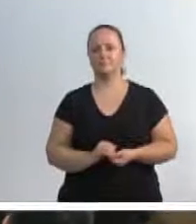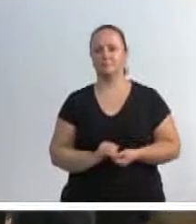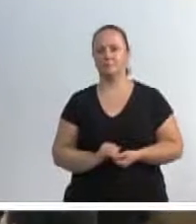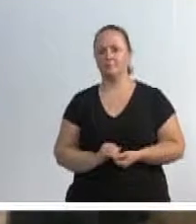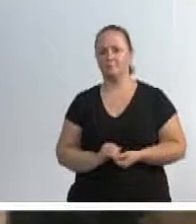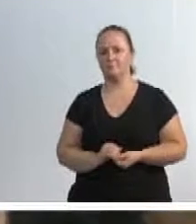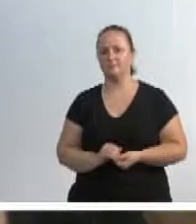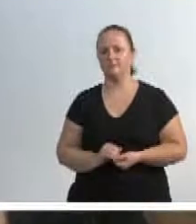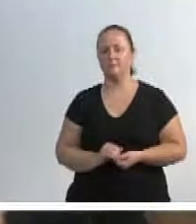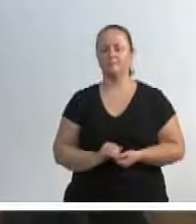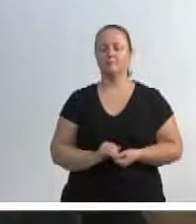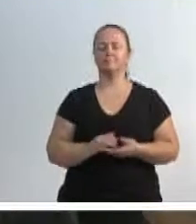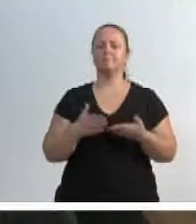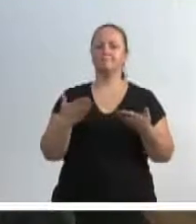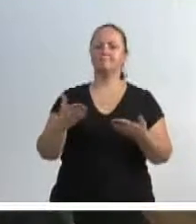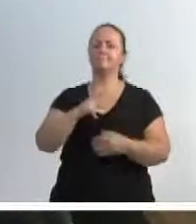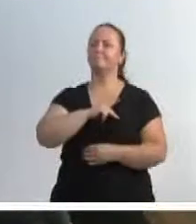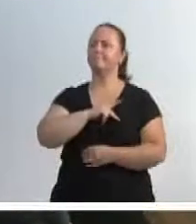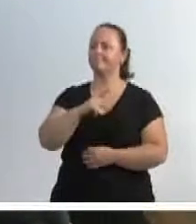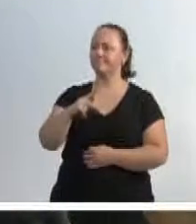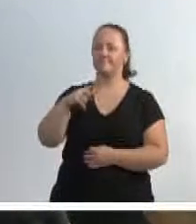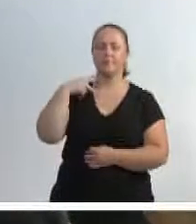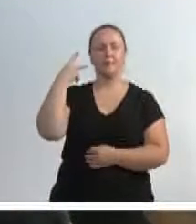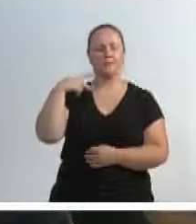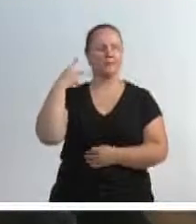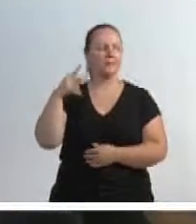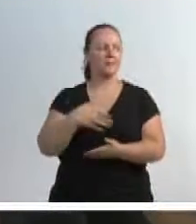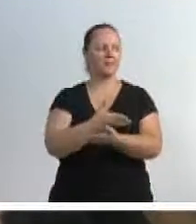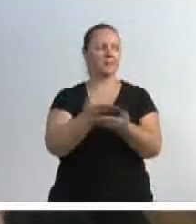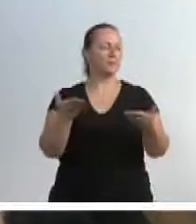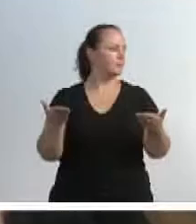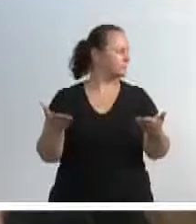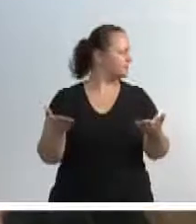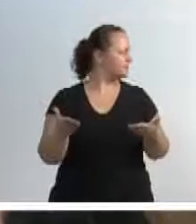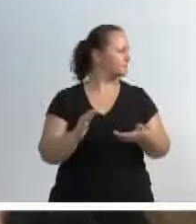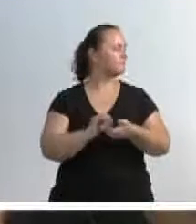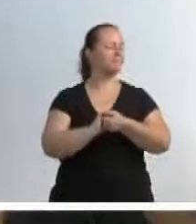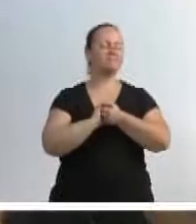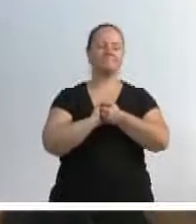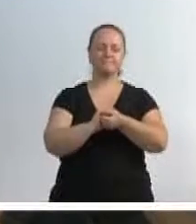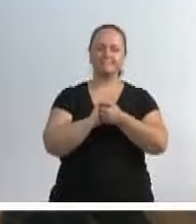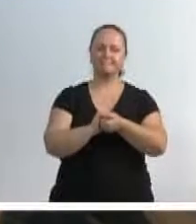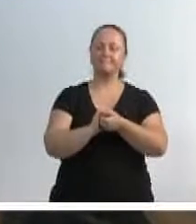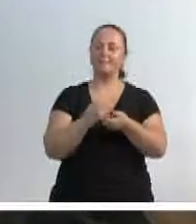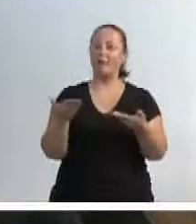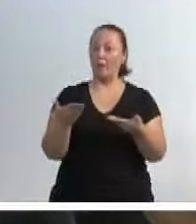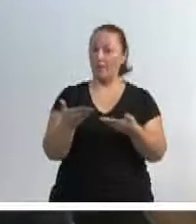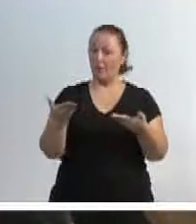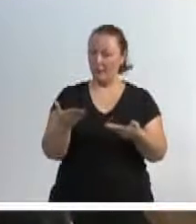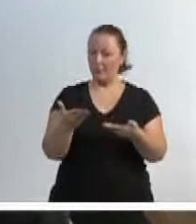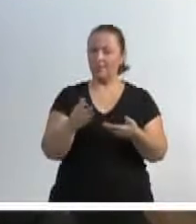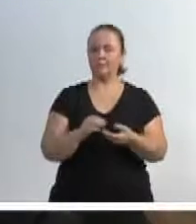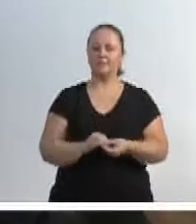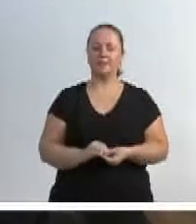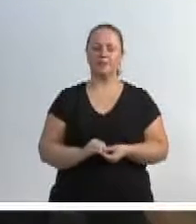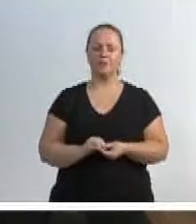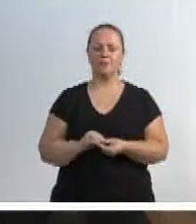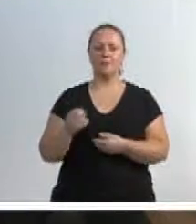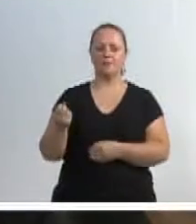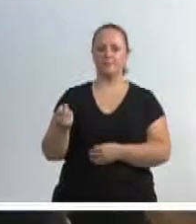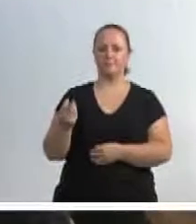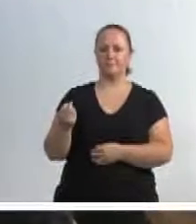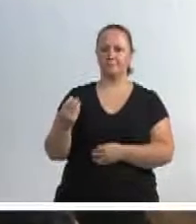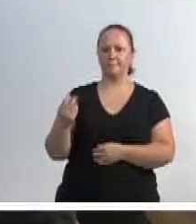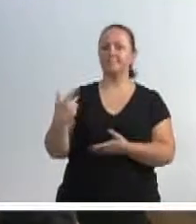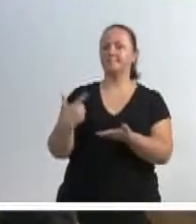Senhor presidente, seus vereadores, primeiro cumprimentar a data de hoje, os vendedores de livro. Nós